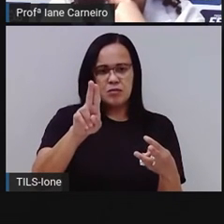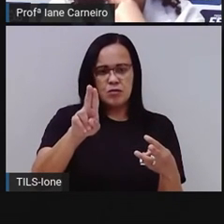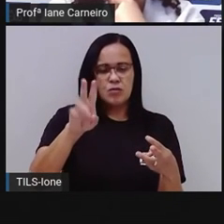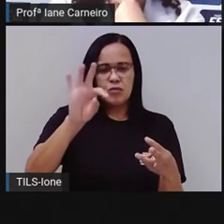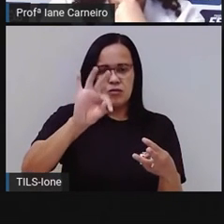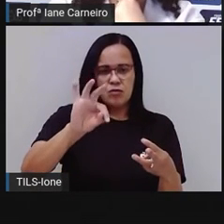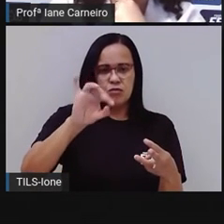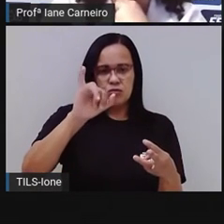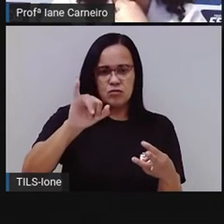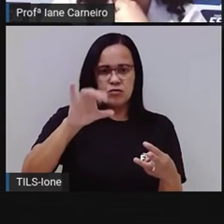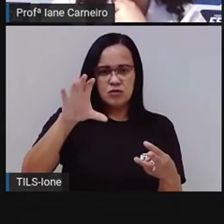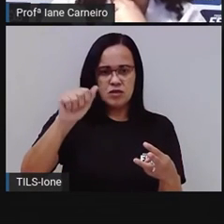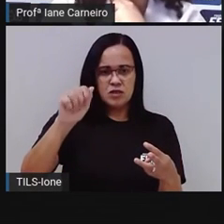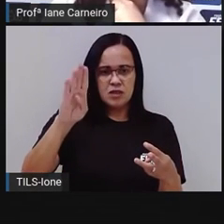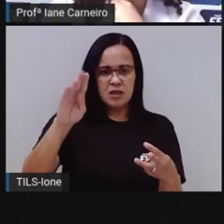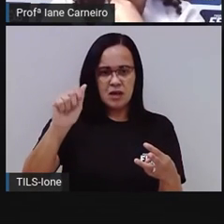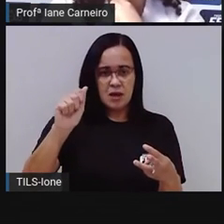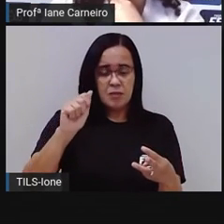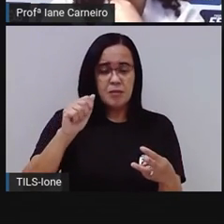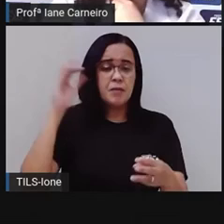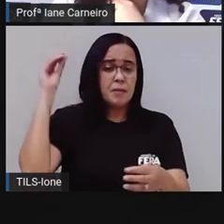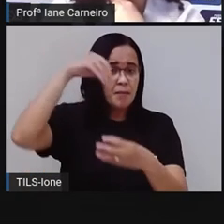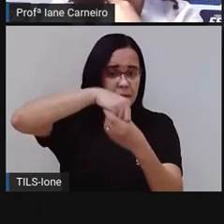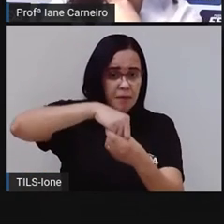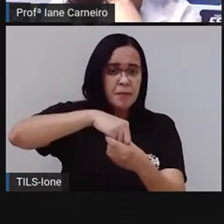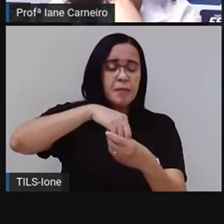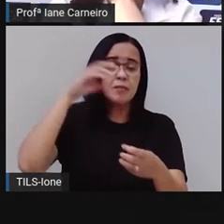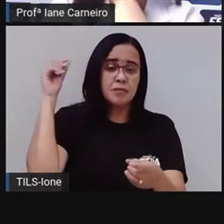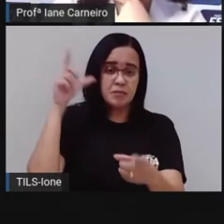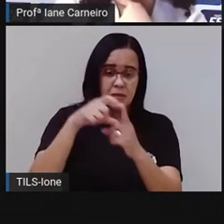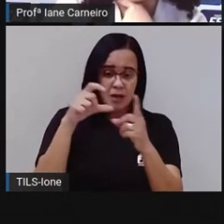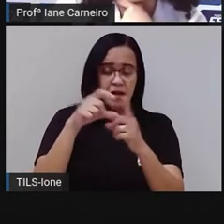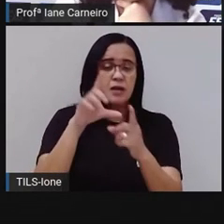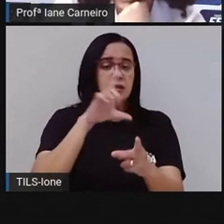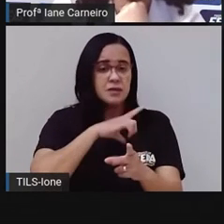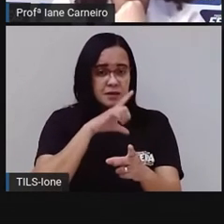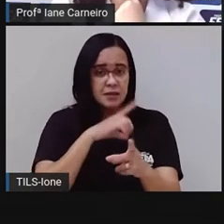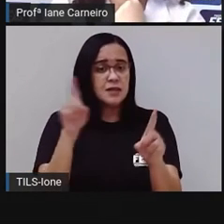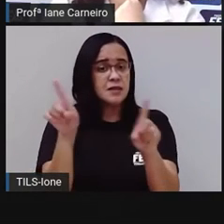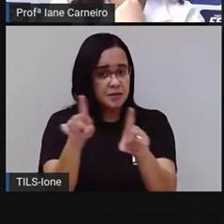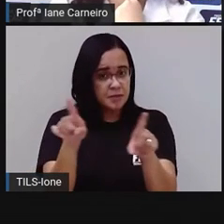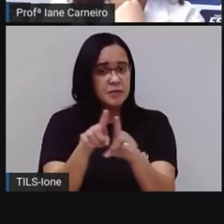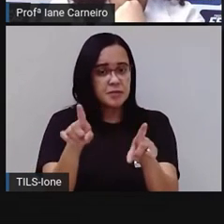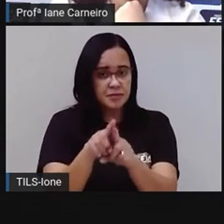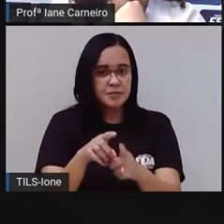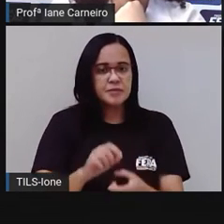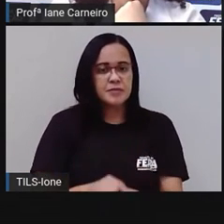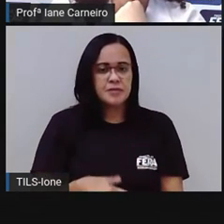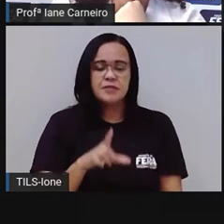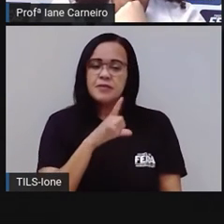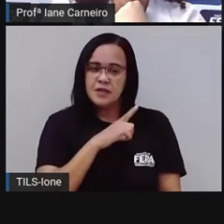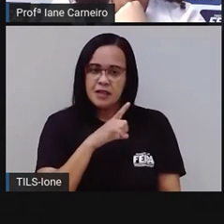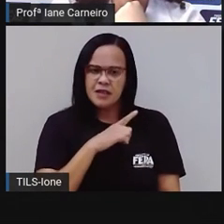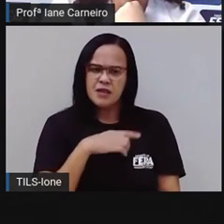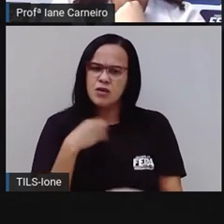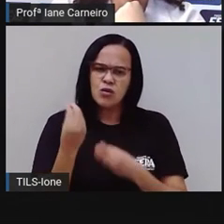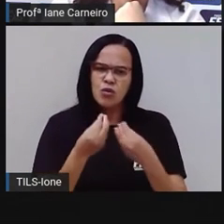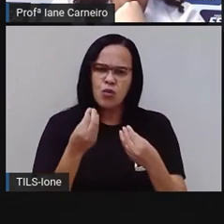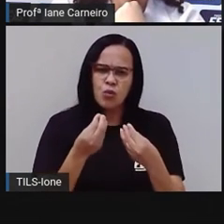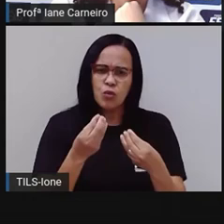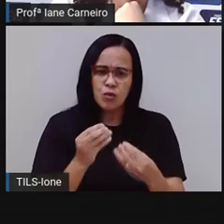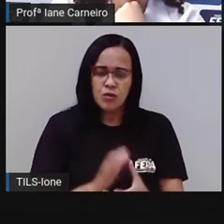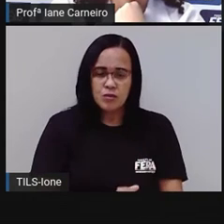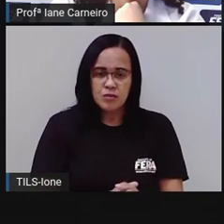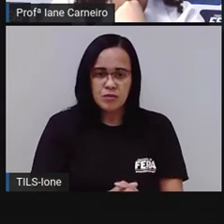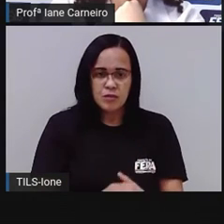Será que tem uma palavra dentro da palavra jabuticaba? Tem, ó, a prova vai mostrar para vocês. Vou usar